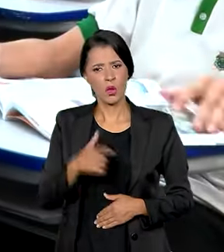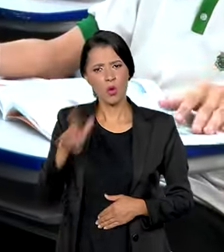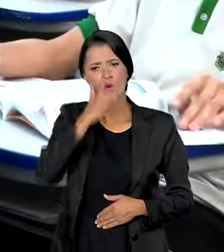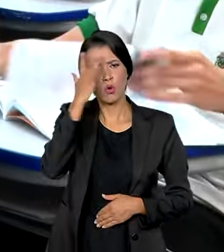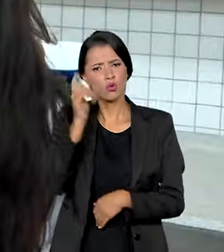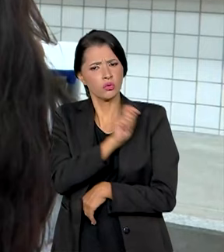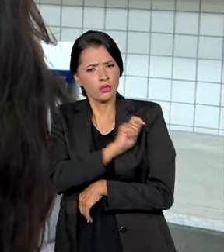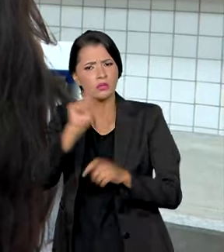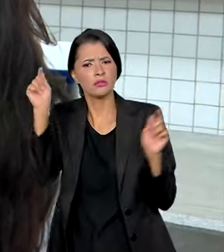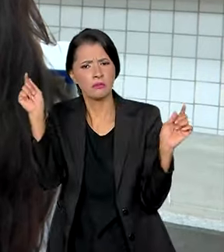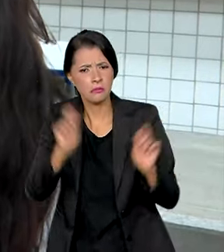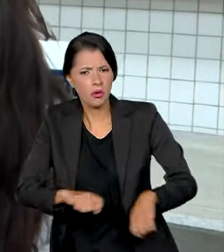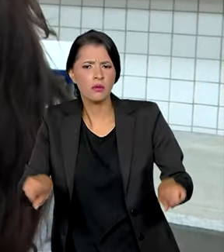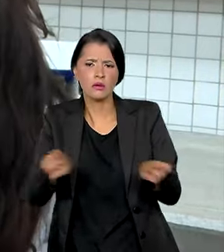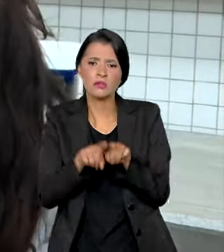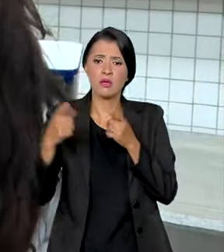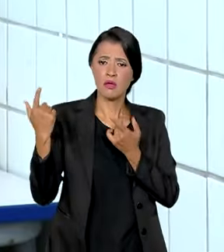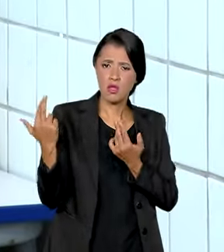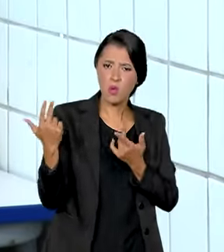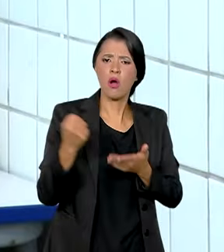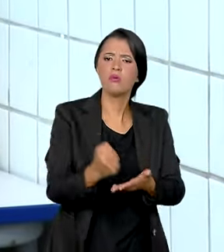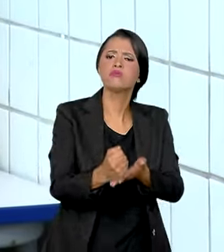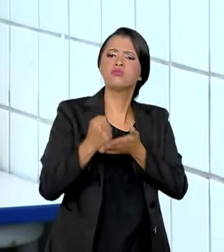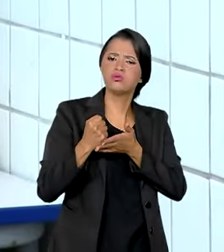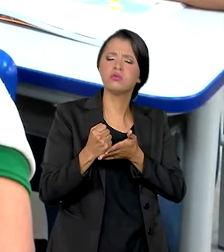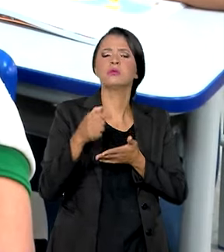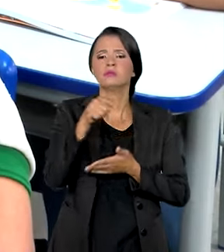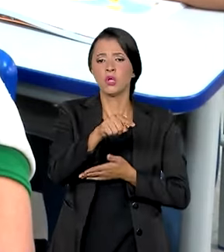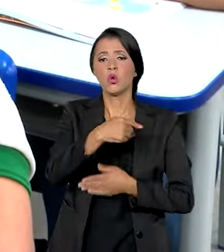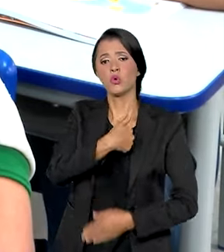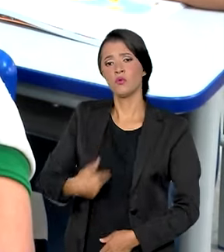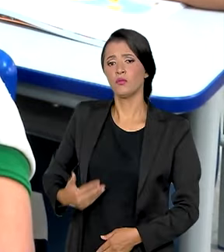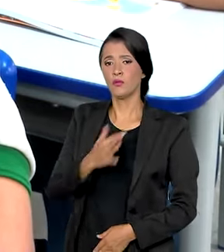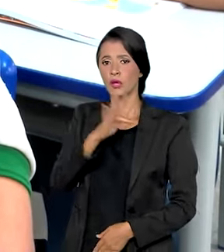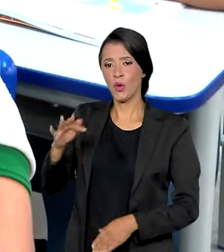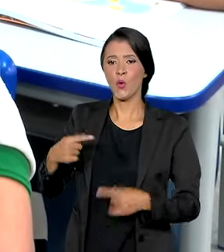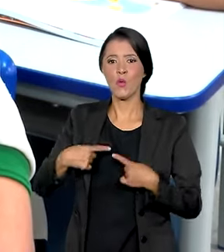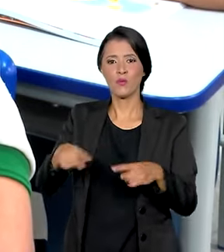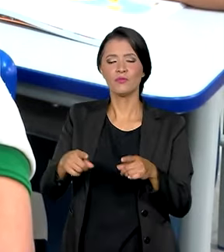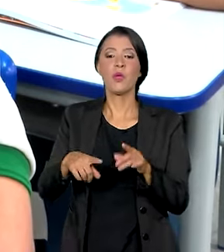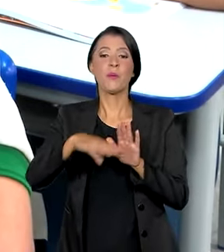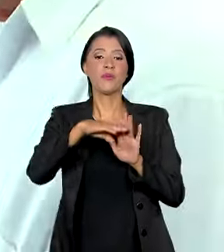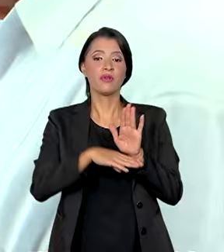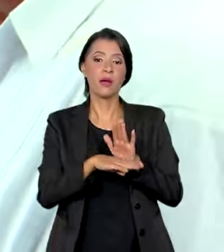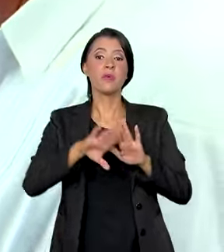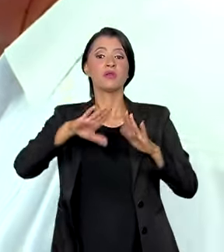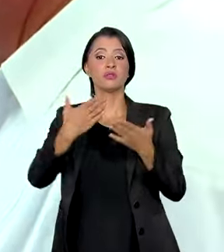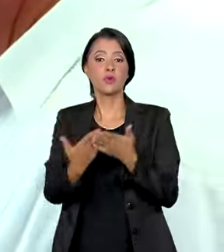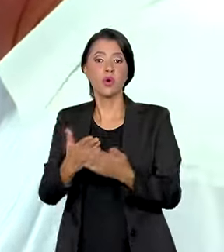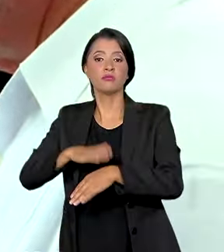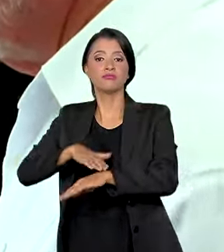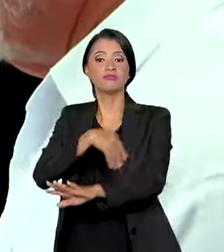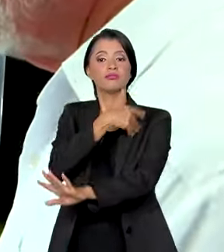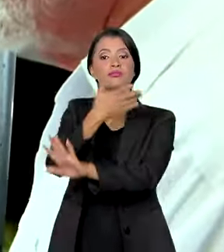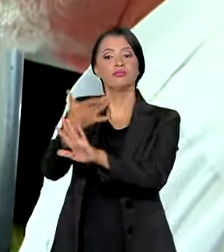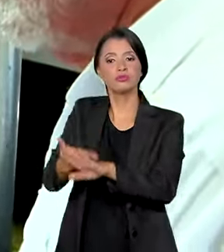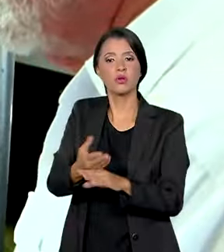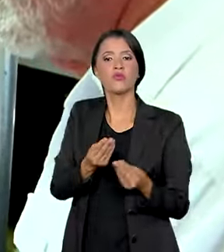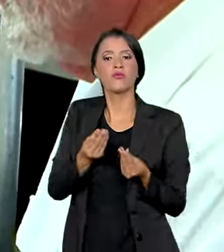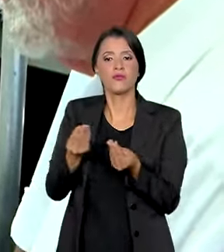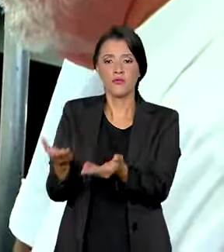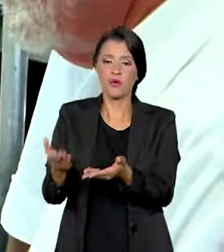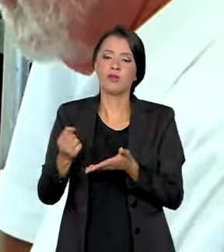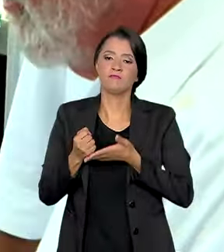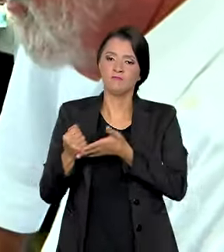Para que mais estudantes possam receber esse apoio, o governo federal lançou o programa Escolas em Tempo Integral,